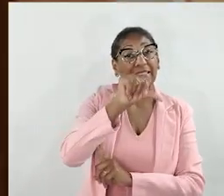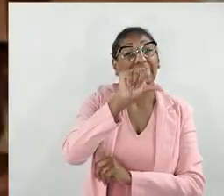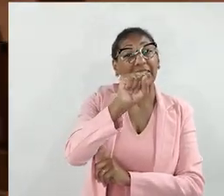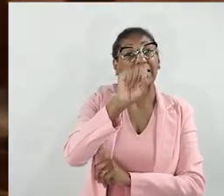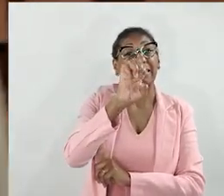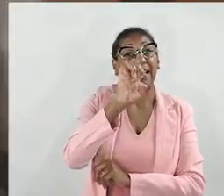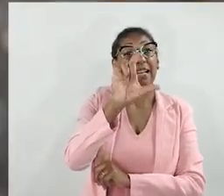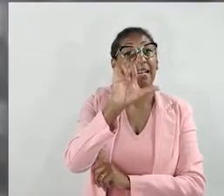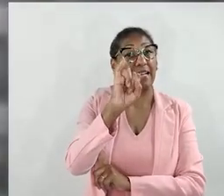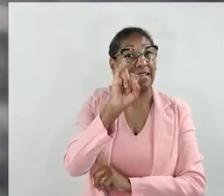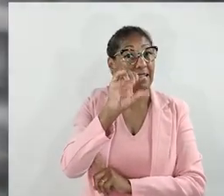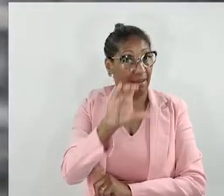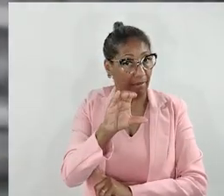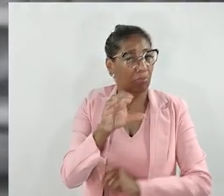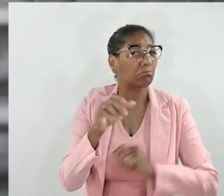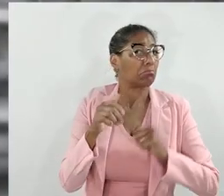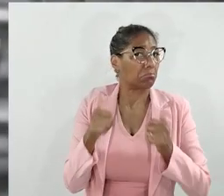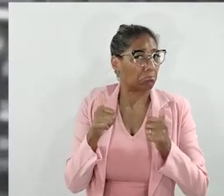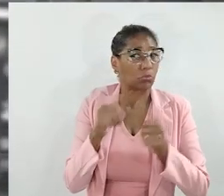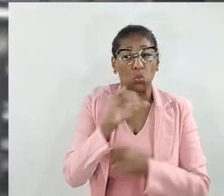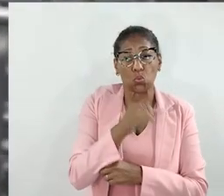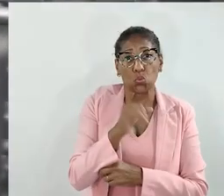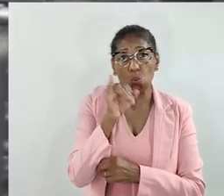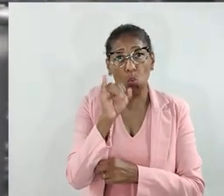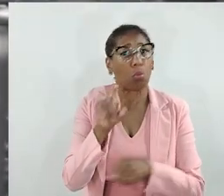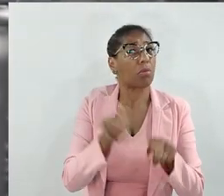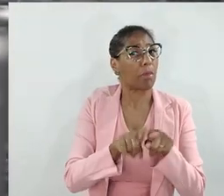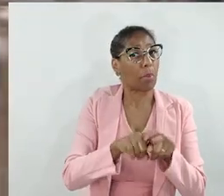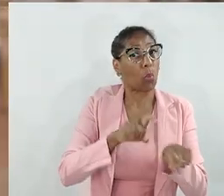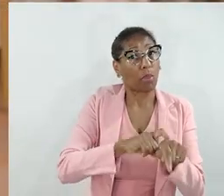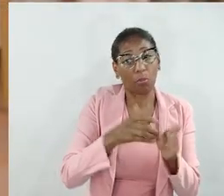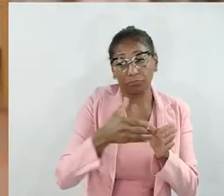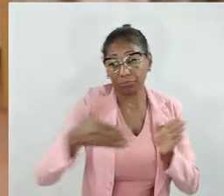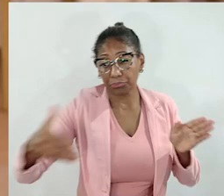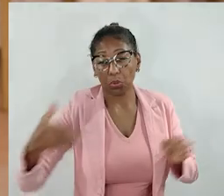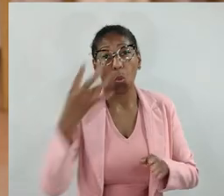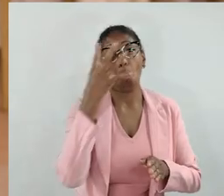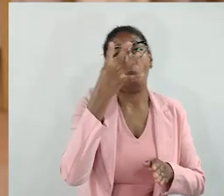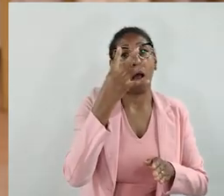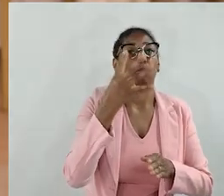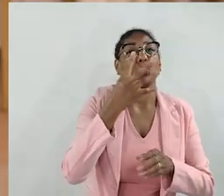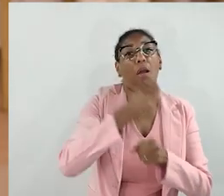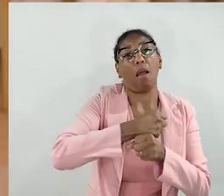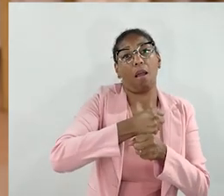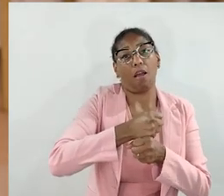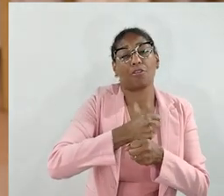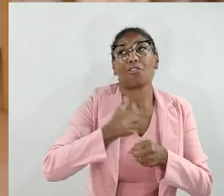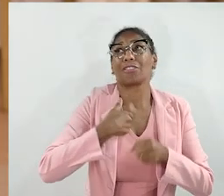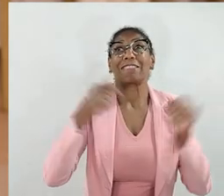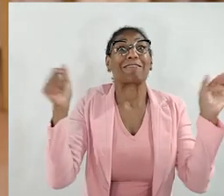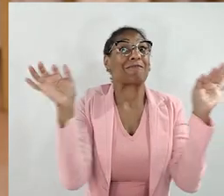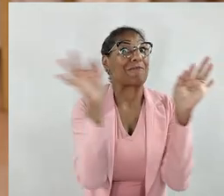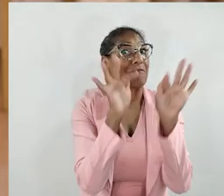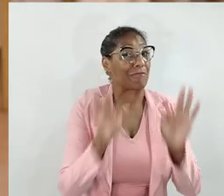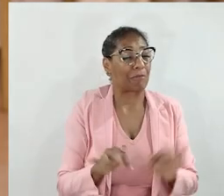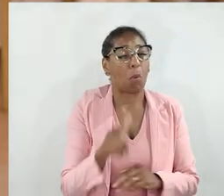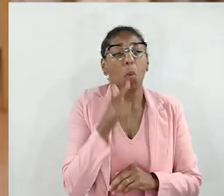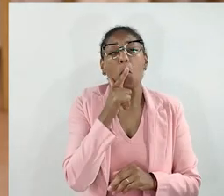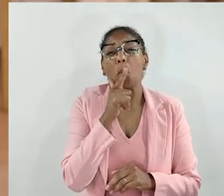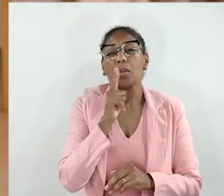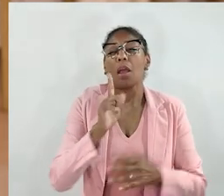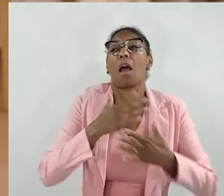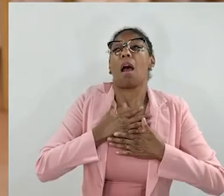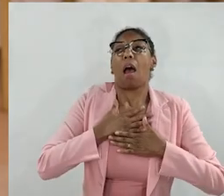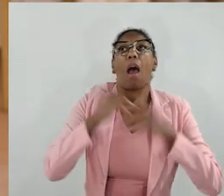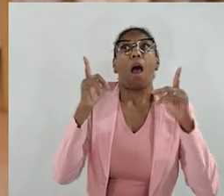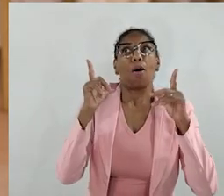Eu acredito que ficou uma taxa de juros confortável. O prazo também ficou confortável. Foi um fôlego enorme. O que a gente fica muito feliz é de saber que